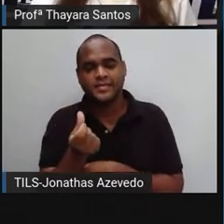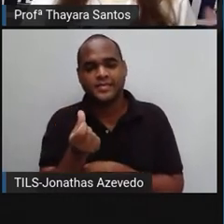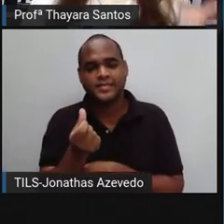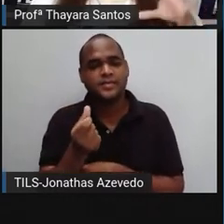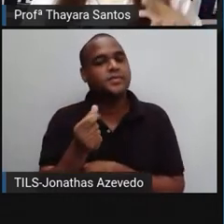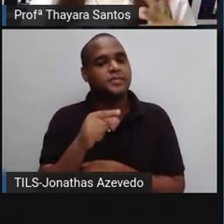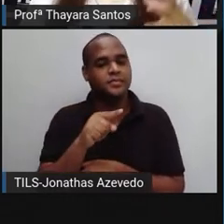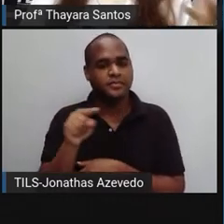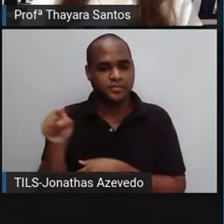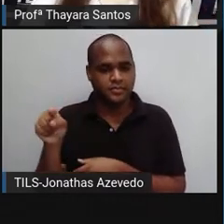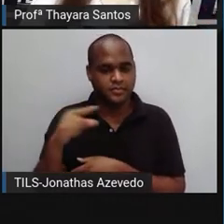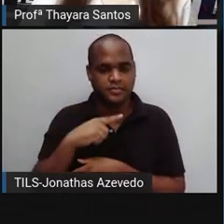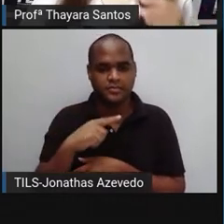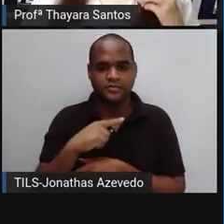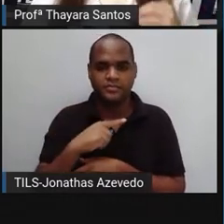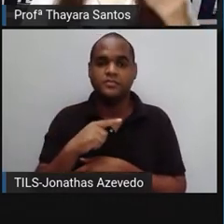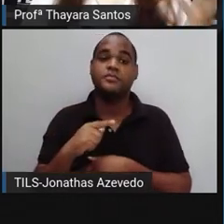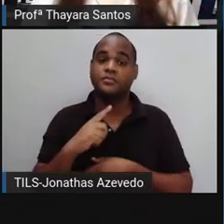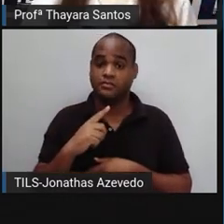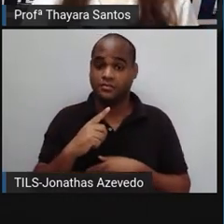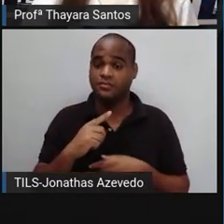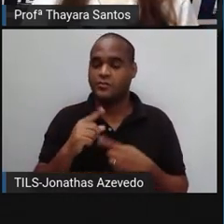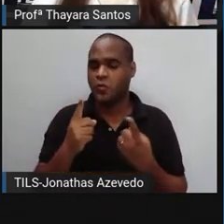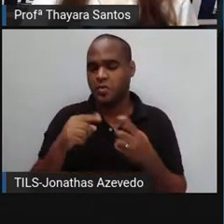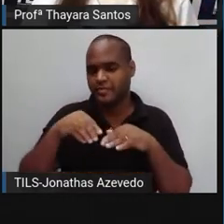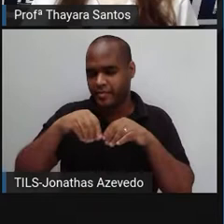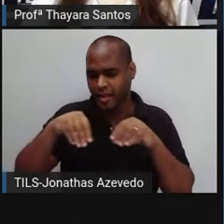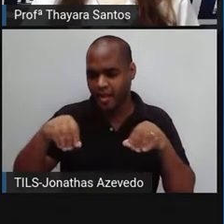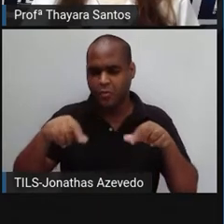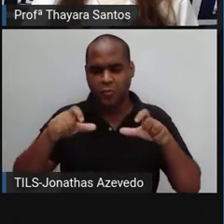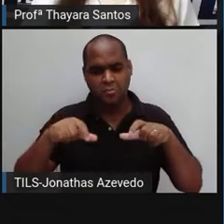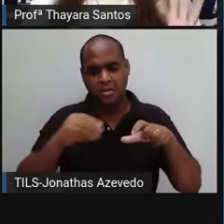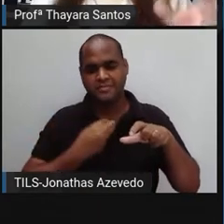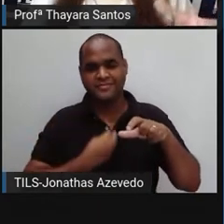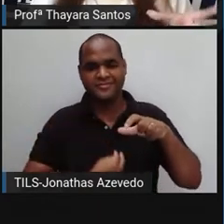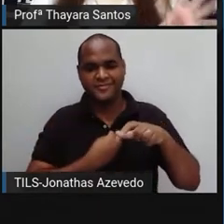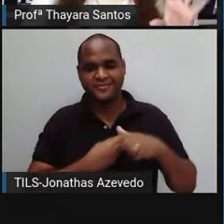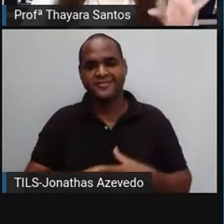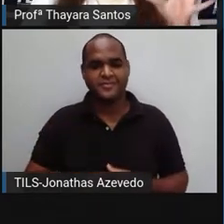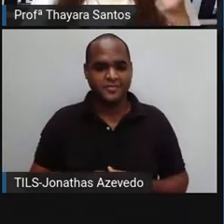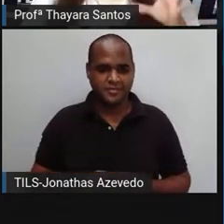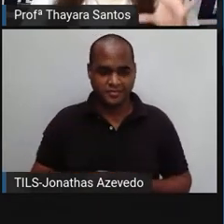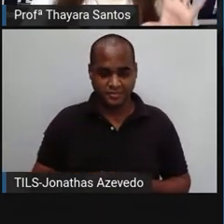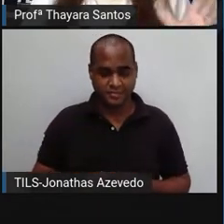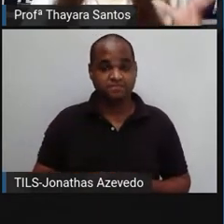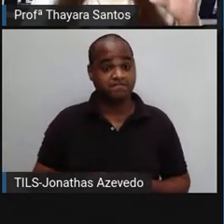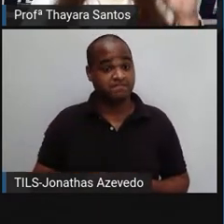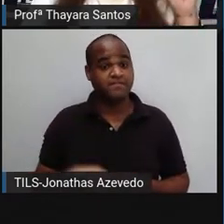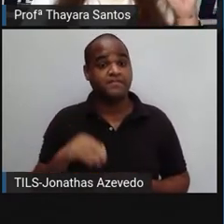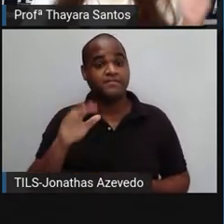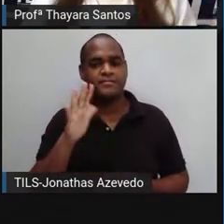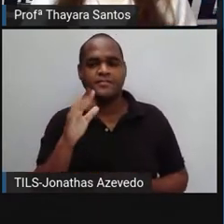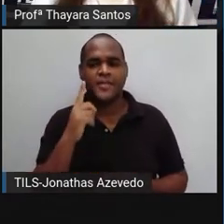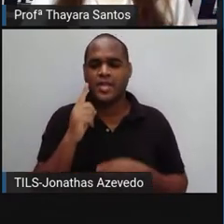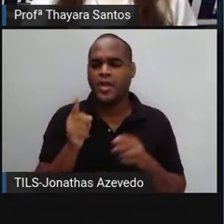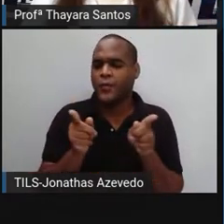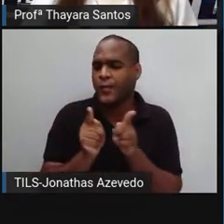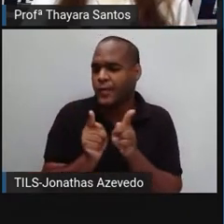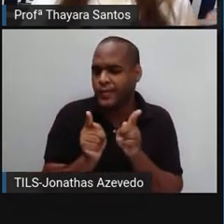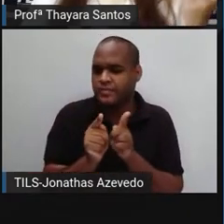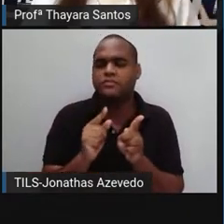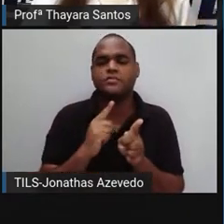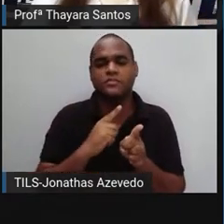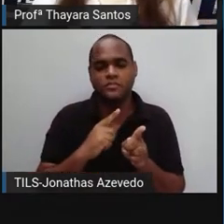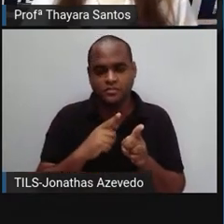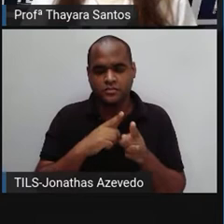semanas, dependendo do tipo de solo onde ele está, do tipo de ambiente onde ele está. Então, seria um prazo aí curto, relativamente